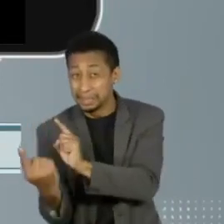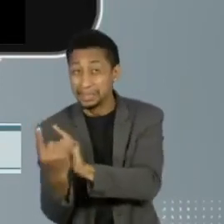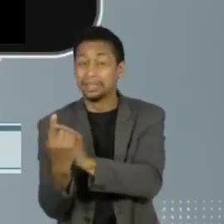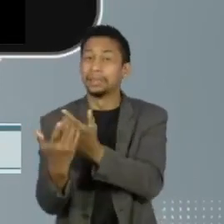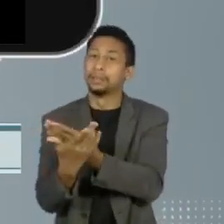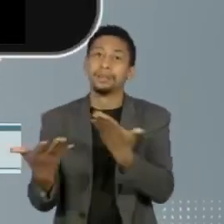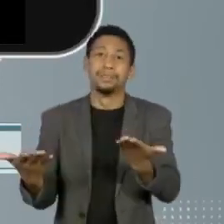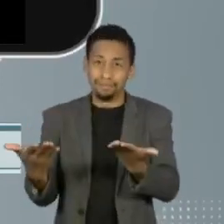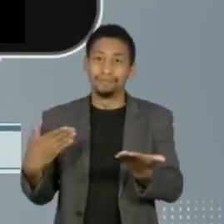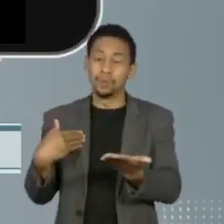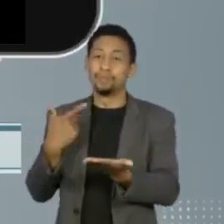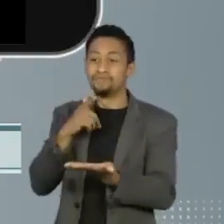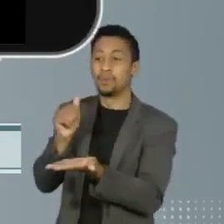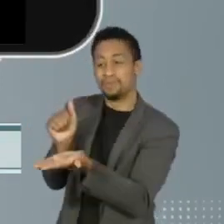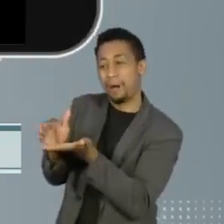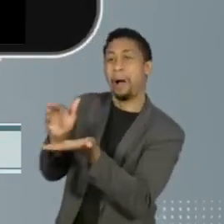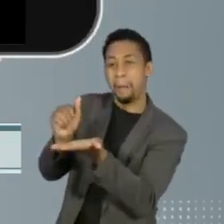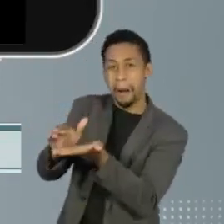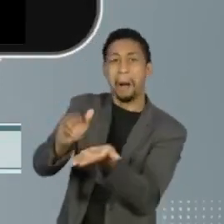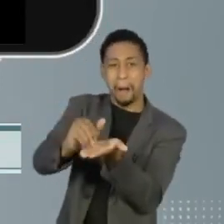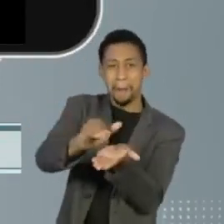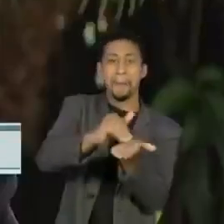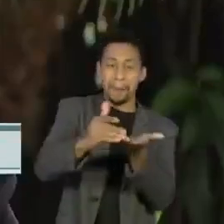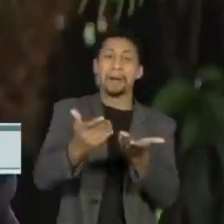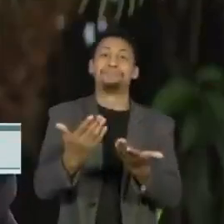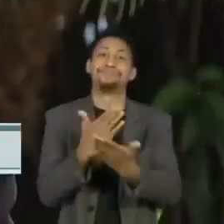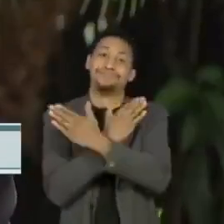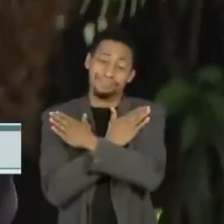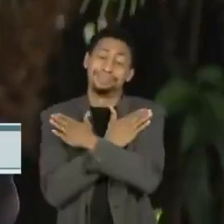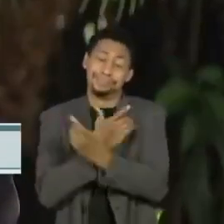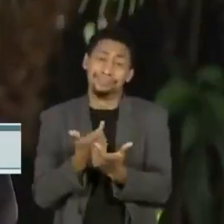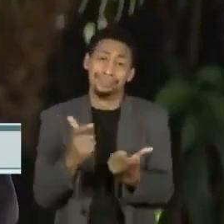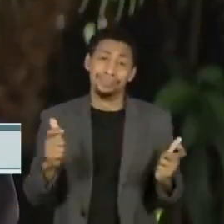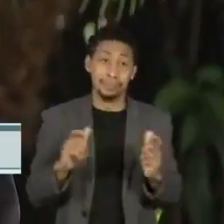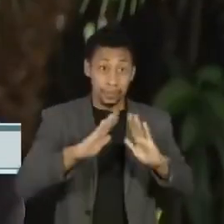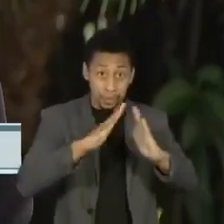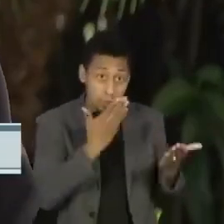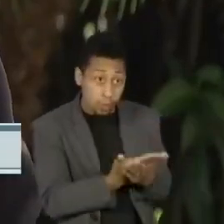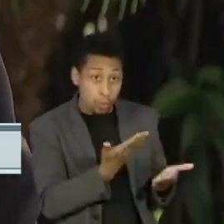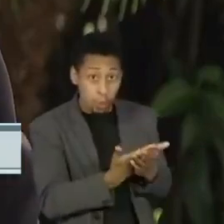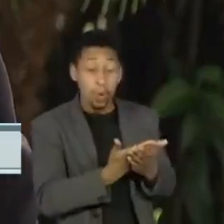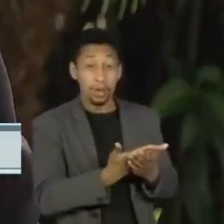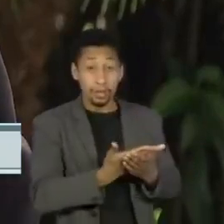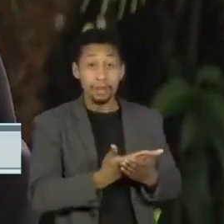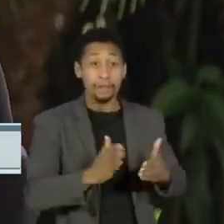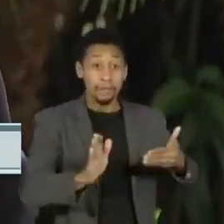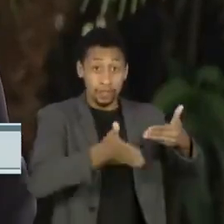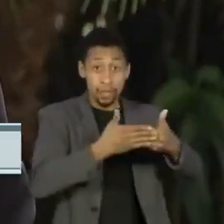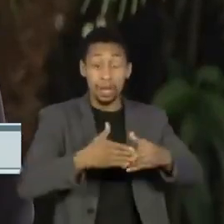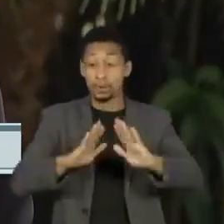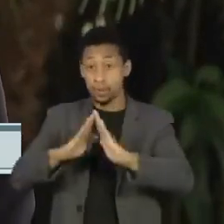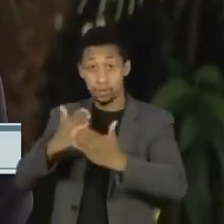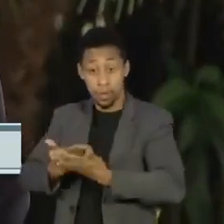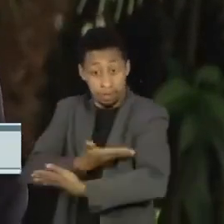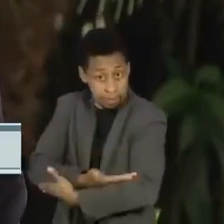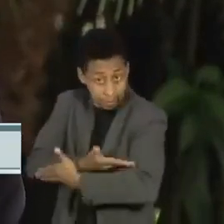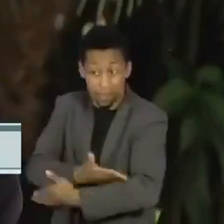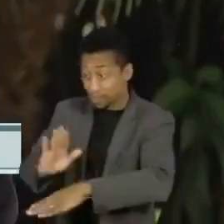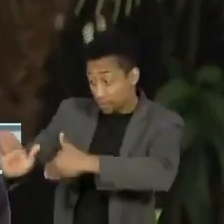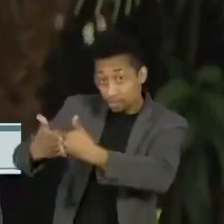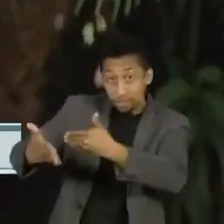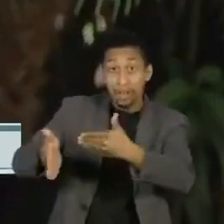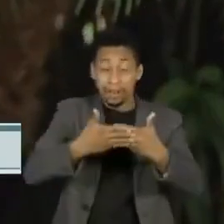a primeira incidência de demissões. Com escolas e creches fechadas na pandemia, as trabalhadoras enfrentaram